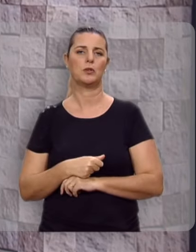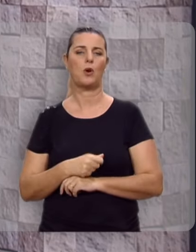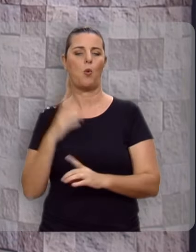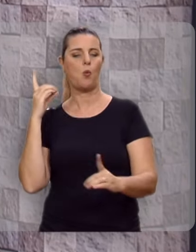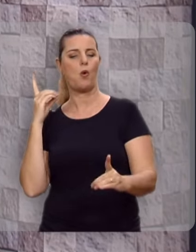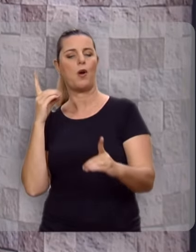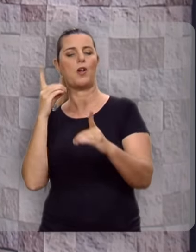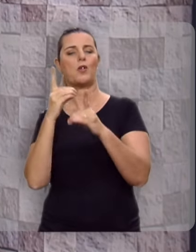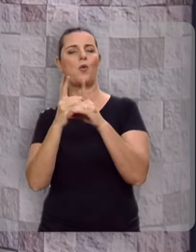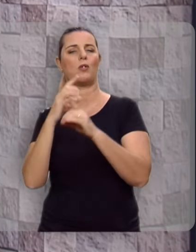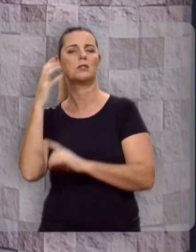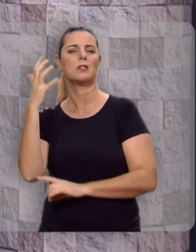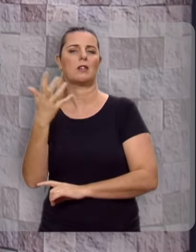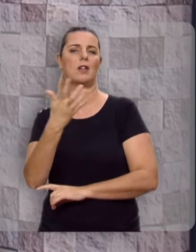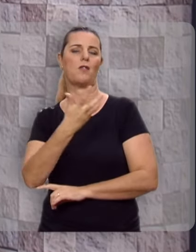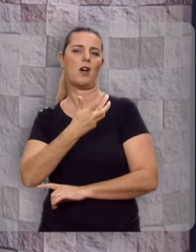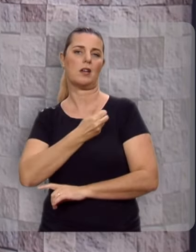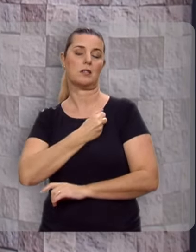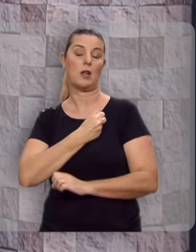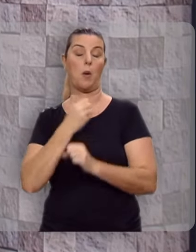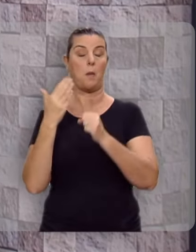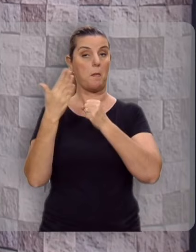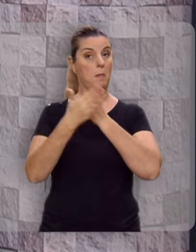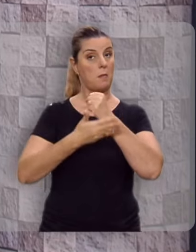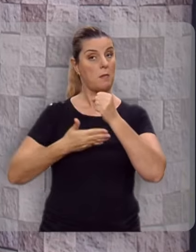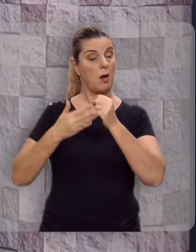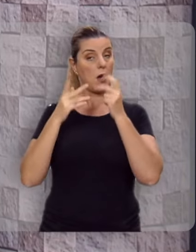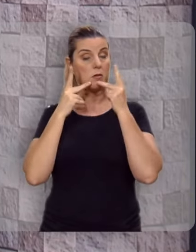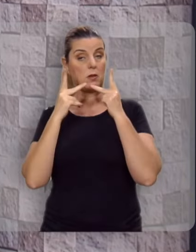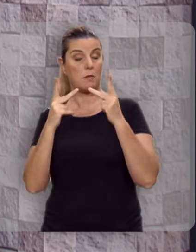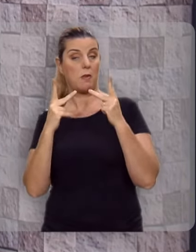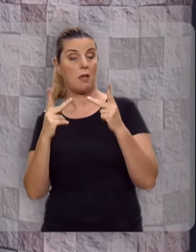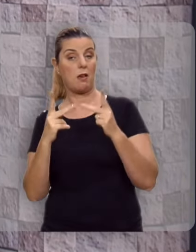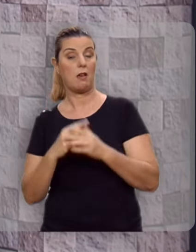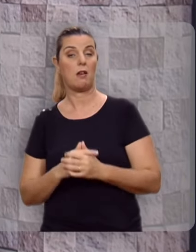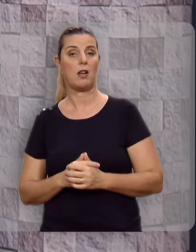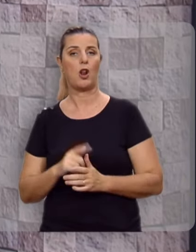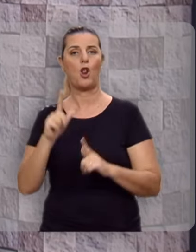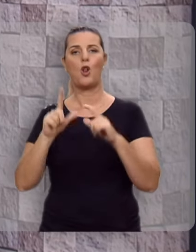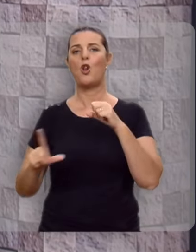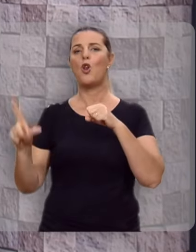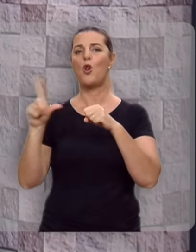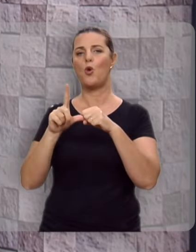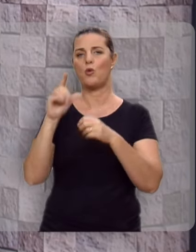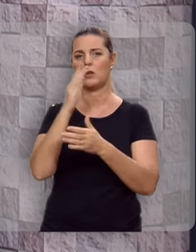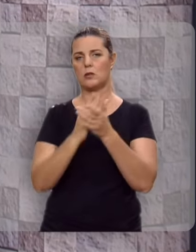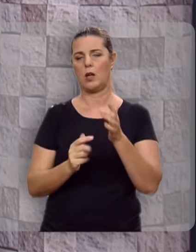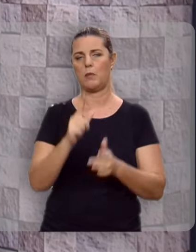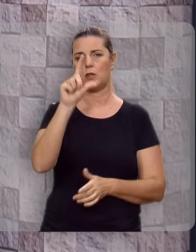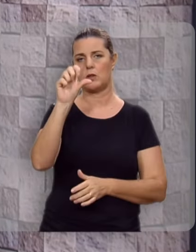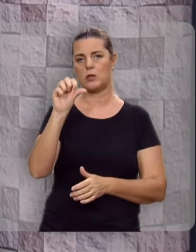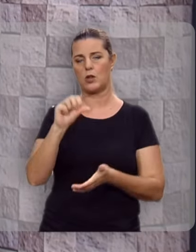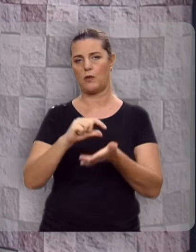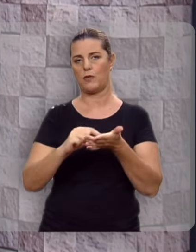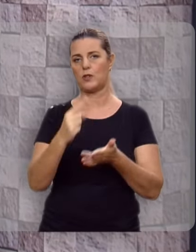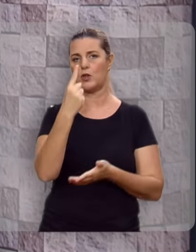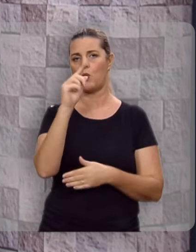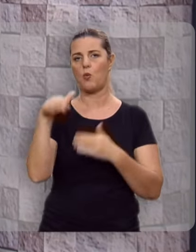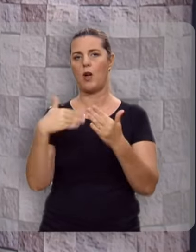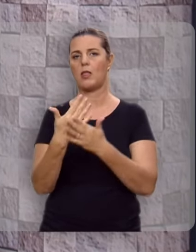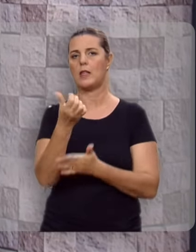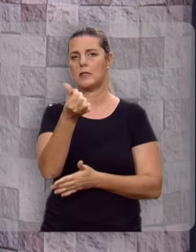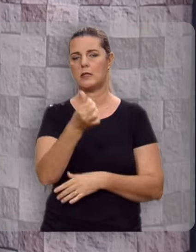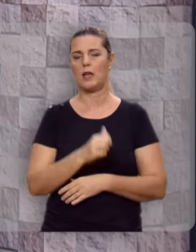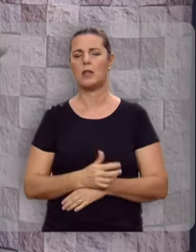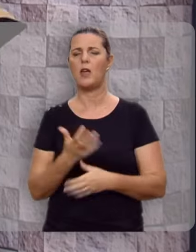o encontro da salvação. Nós vamos basear esta mensagem em Lucas 19, versos de 1 a